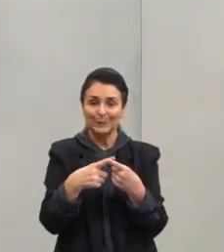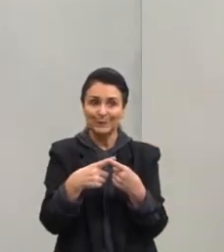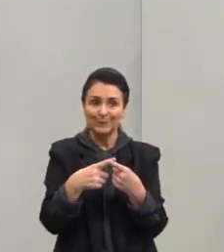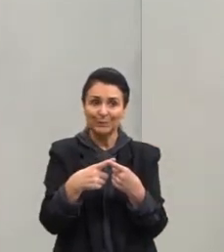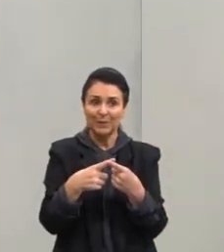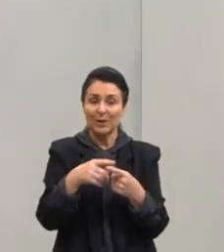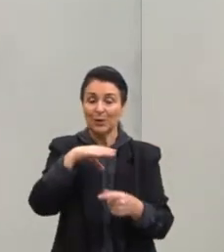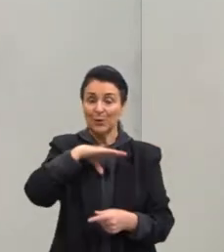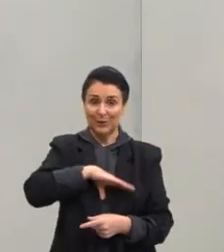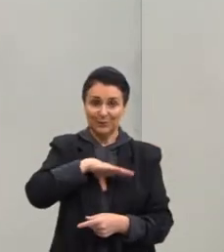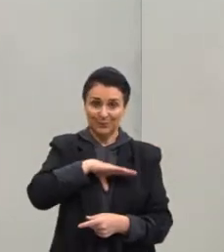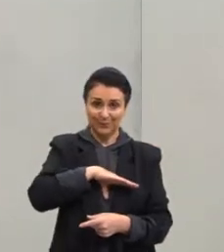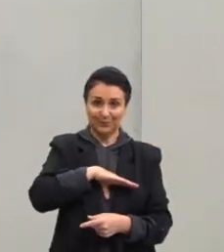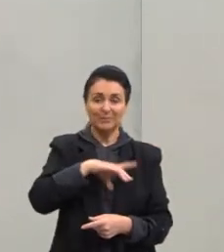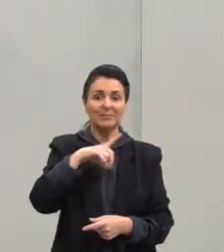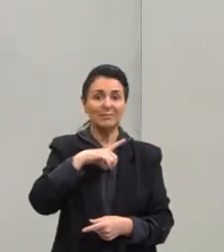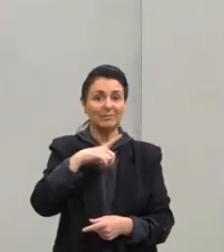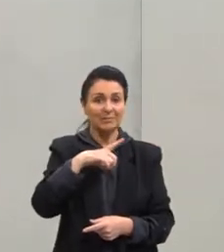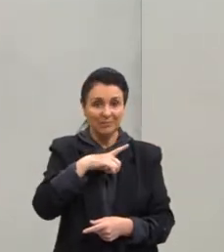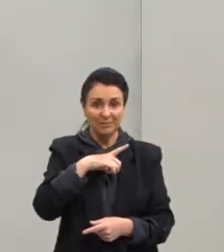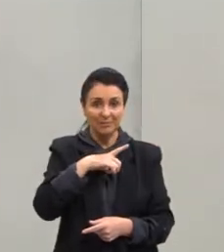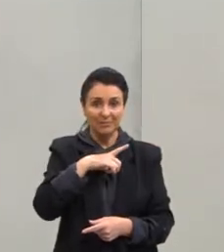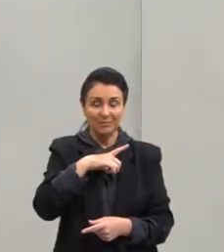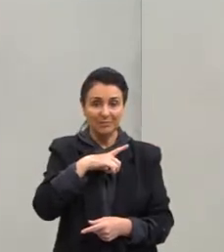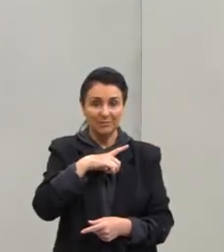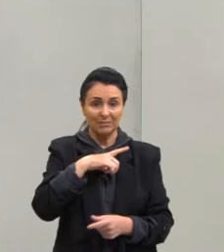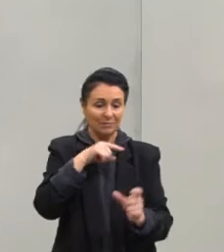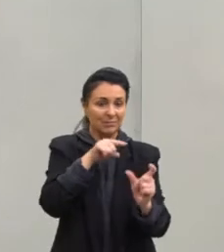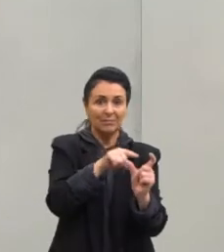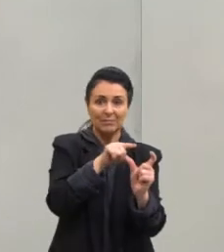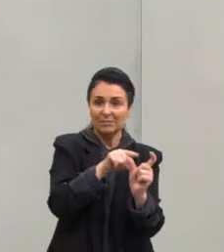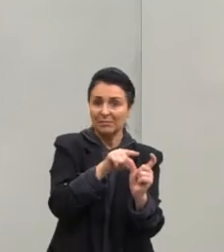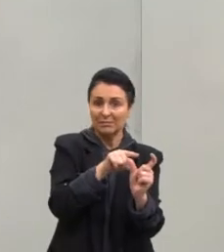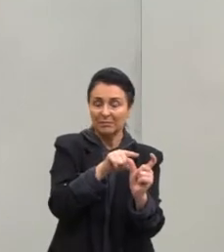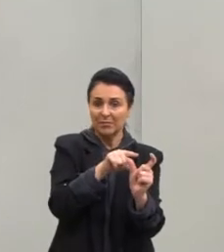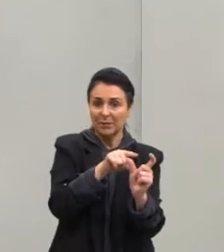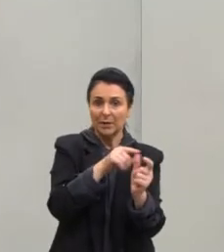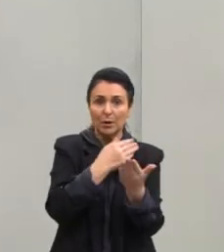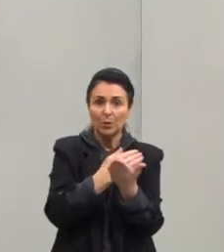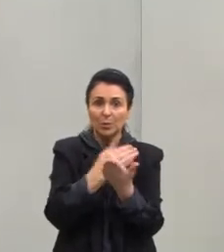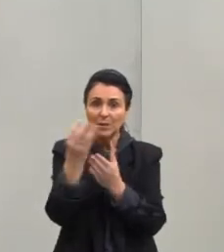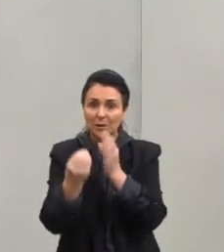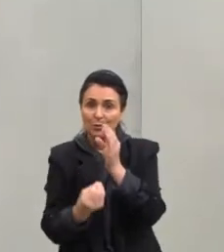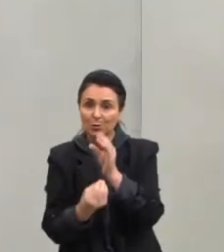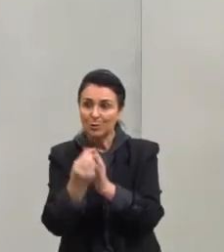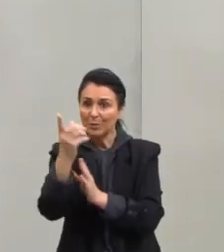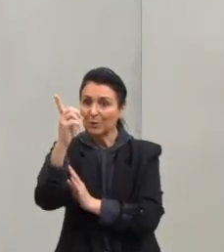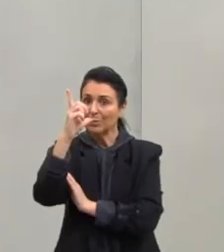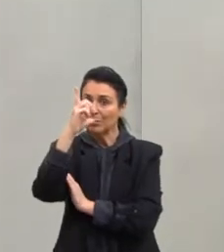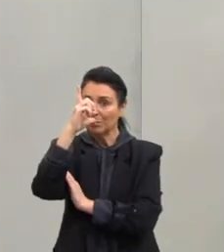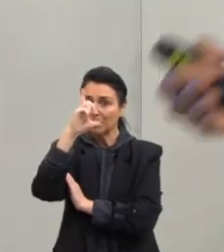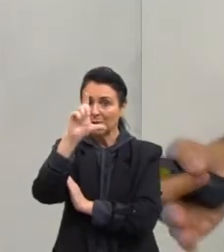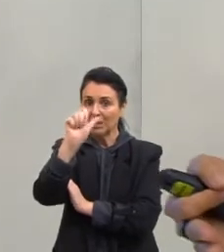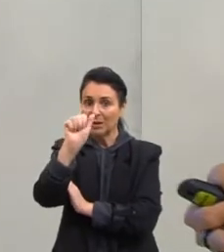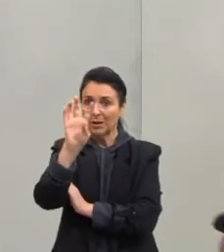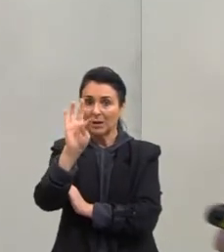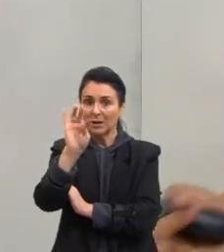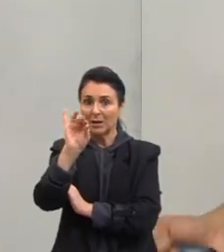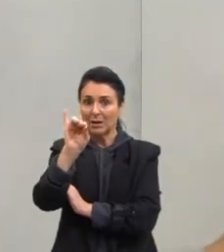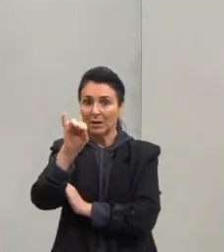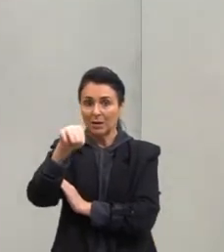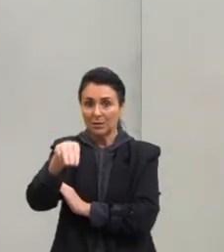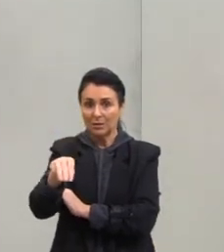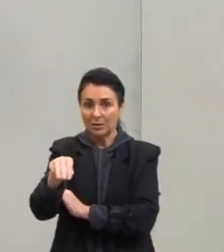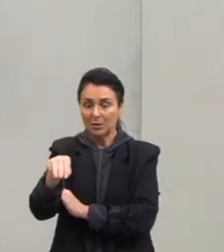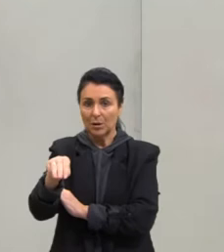O português tem palavras que todas são do latim. E a língua inglesa, uma boa parte